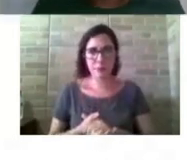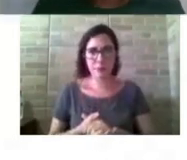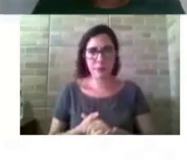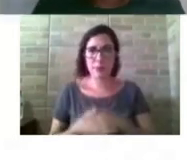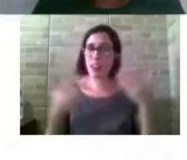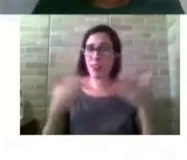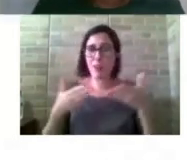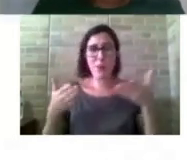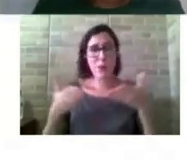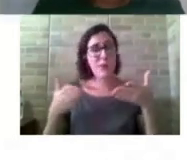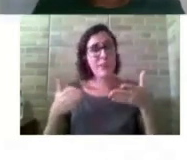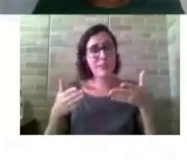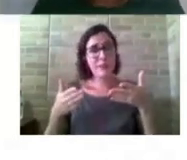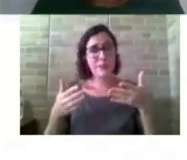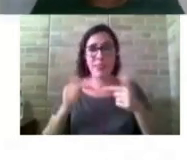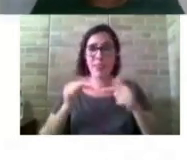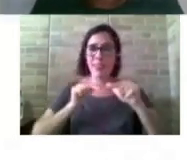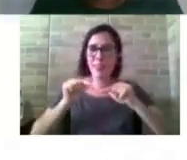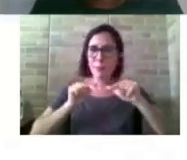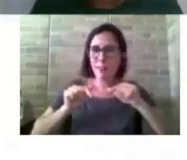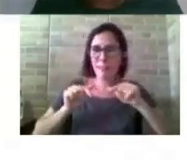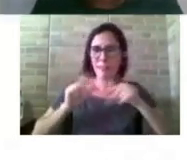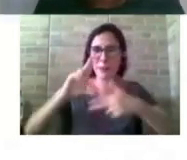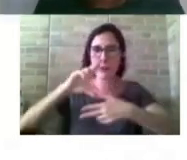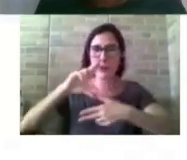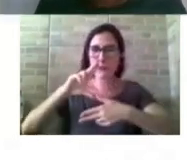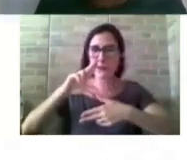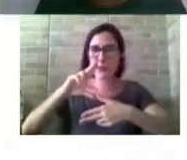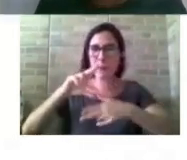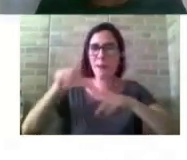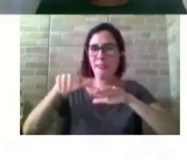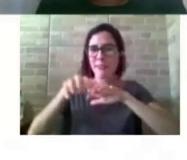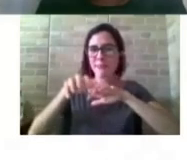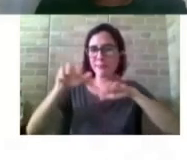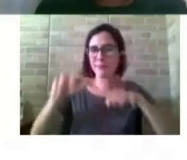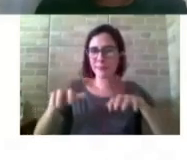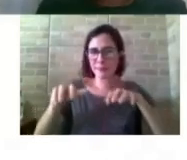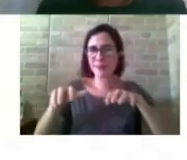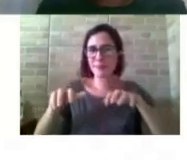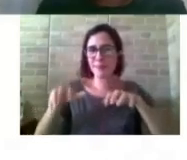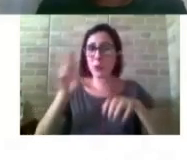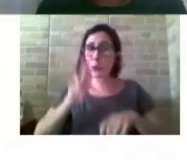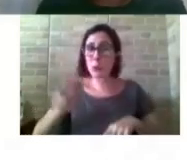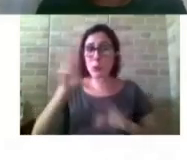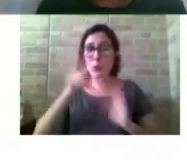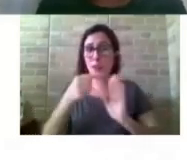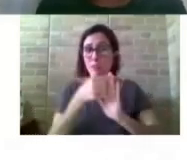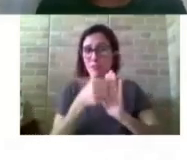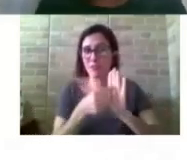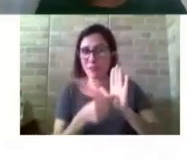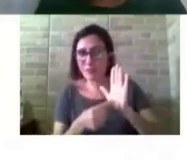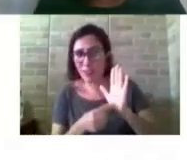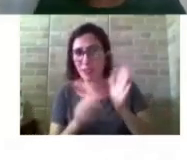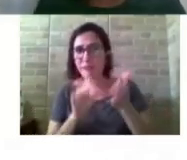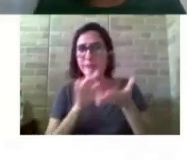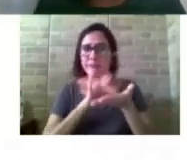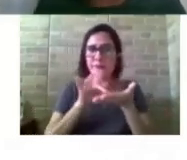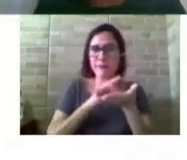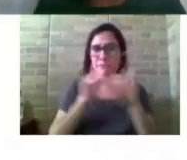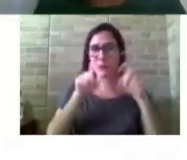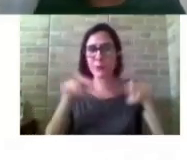realizadas de forma remota e meios digitais, eu quis exemplificar um pouco sobre a atuação do núcleo